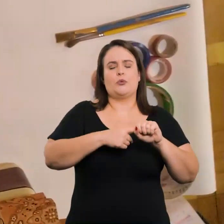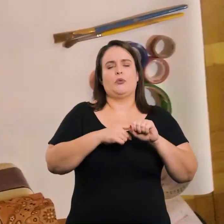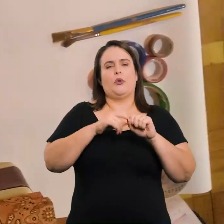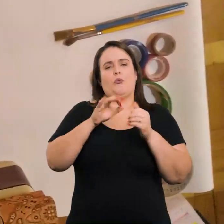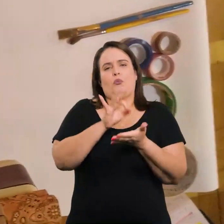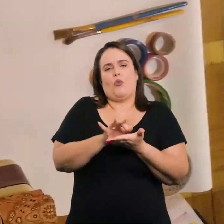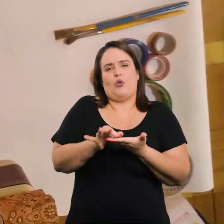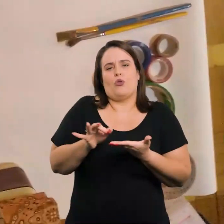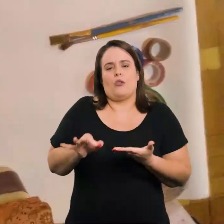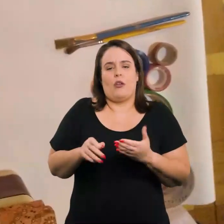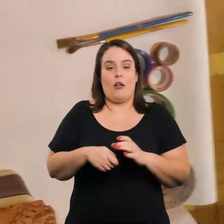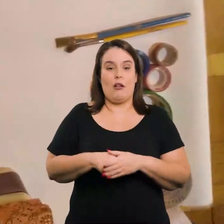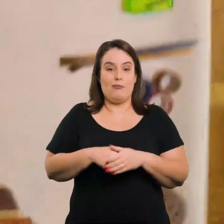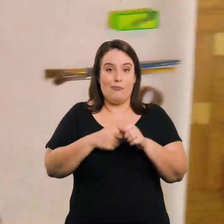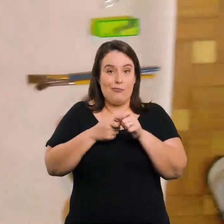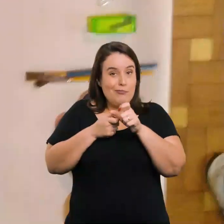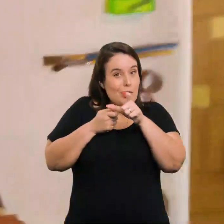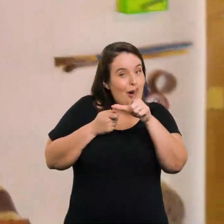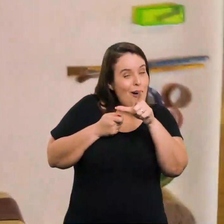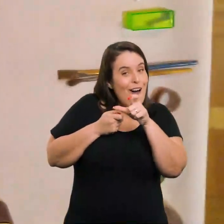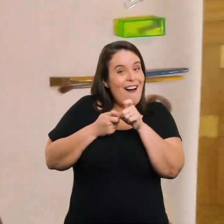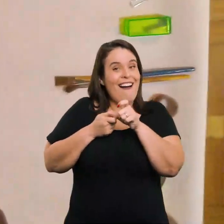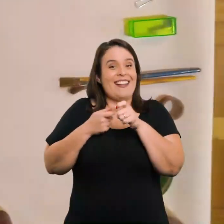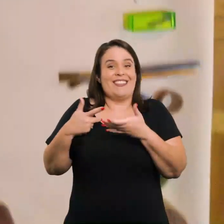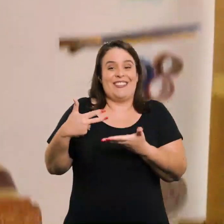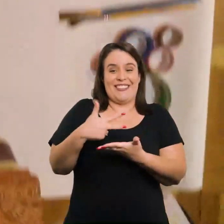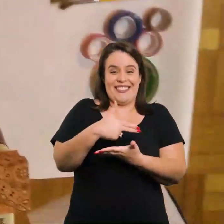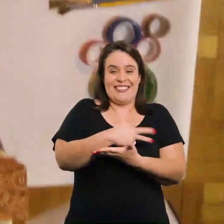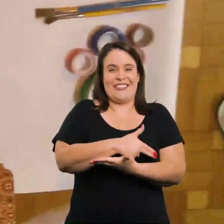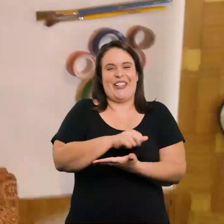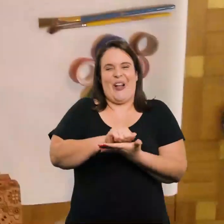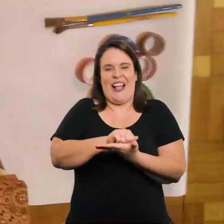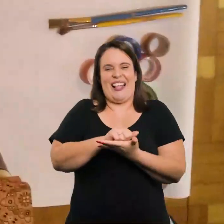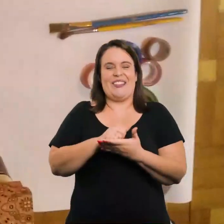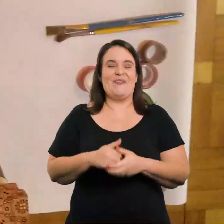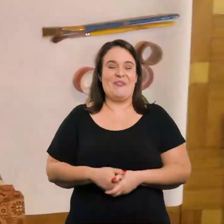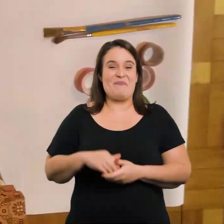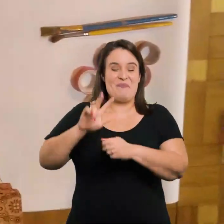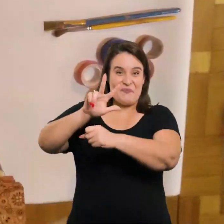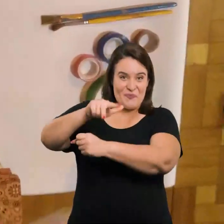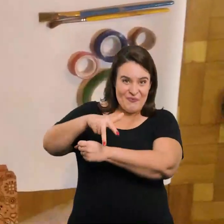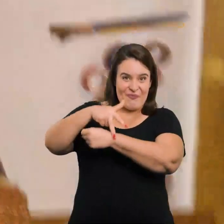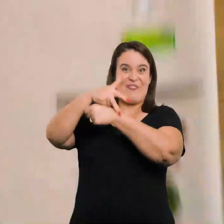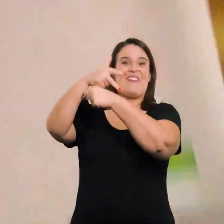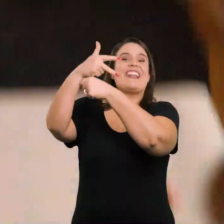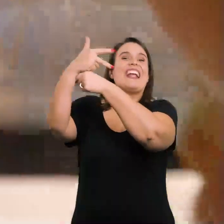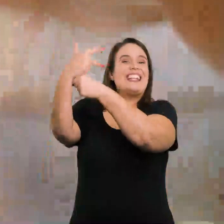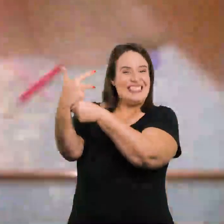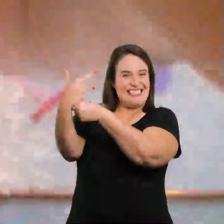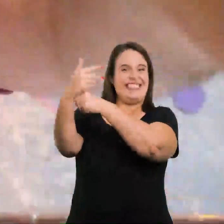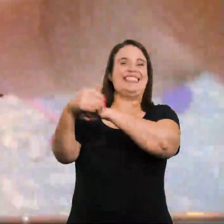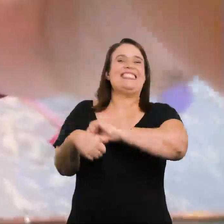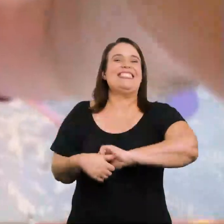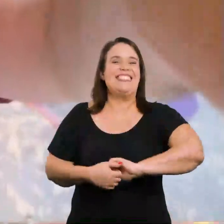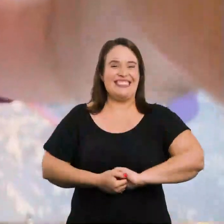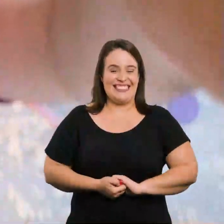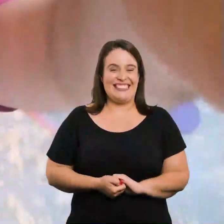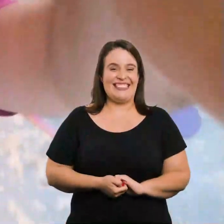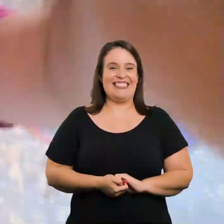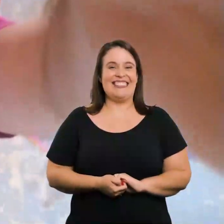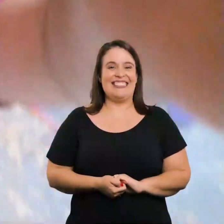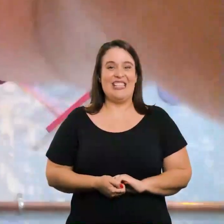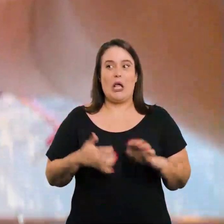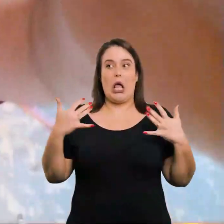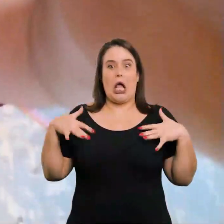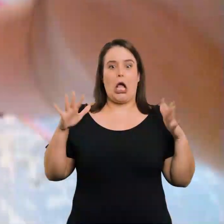apontadores, botões, lupa, que aumenta e diminui as coisas, tesouras, funis e raladores. Oh, voltei a câmera,